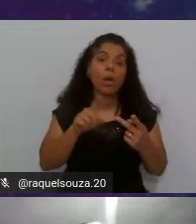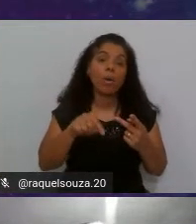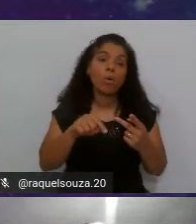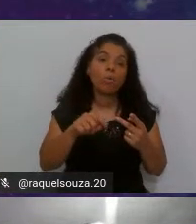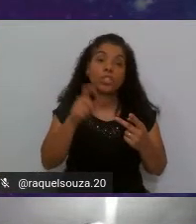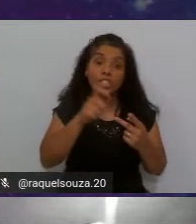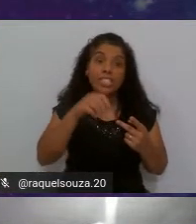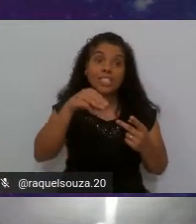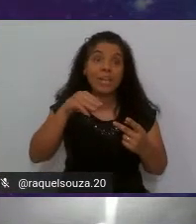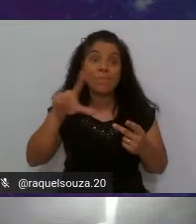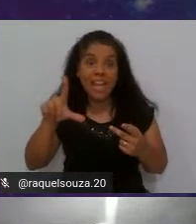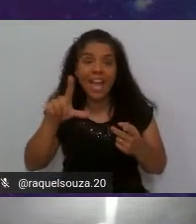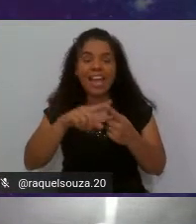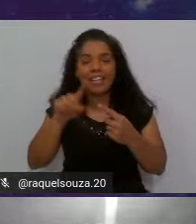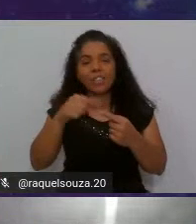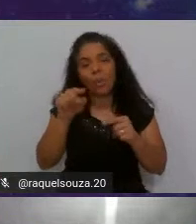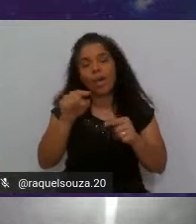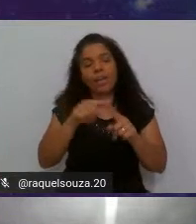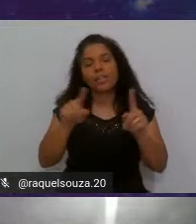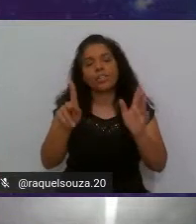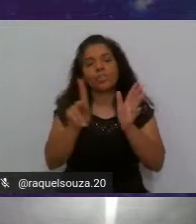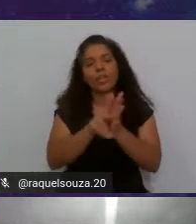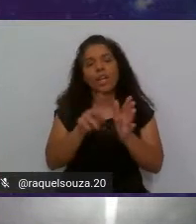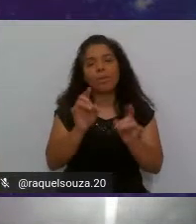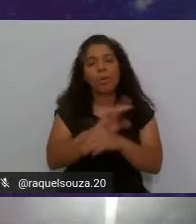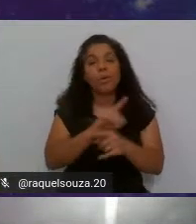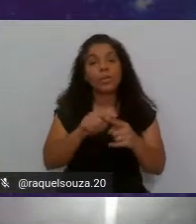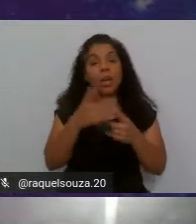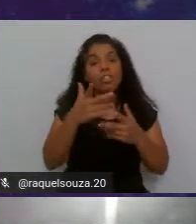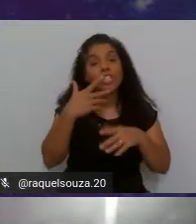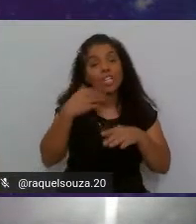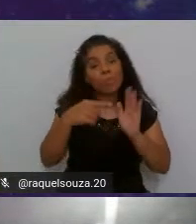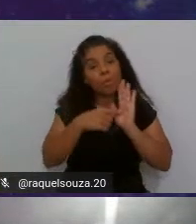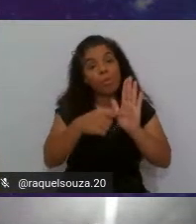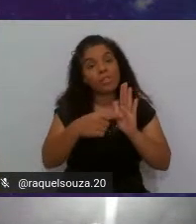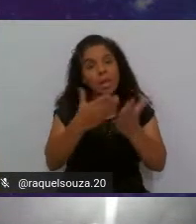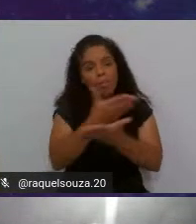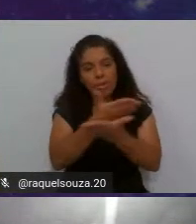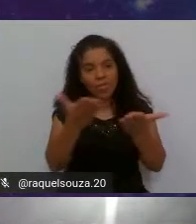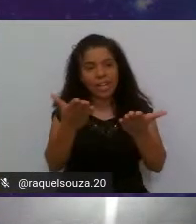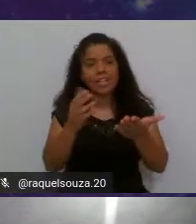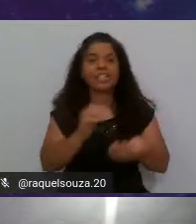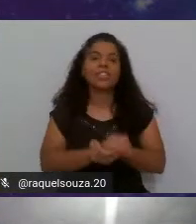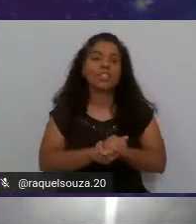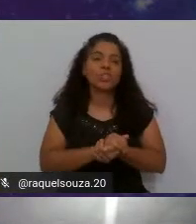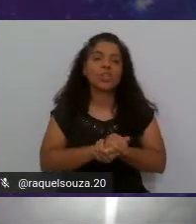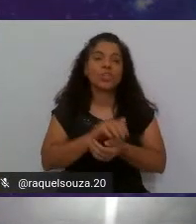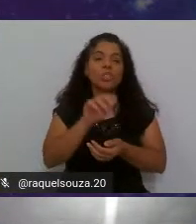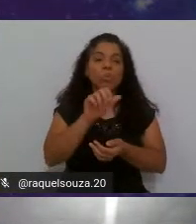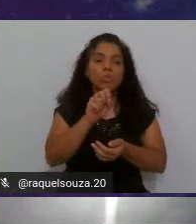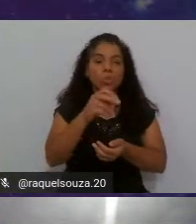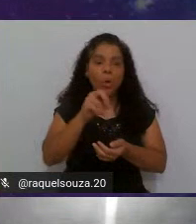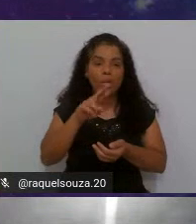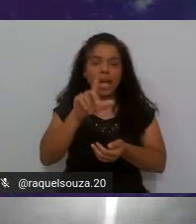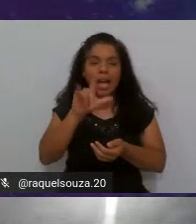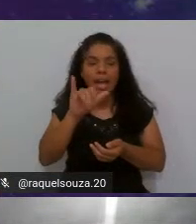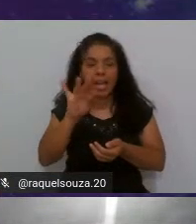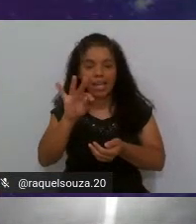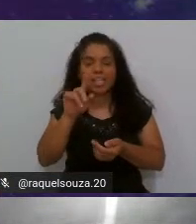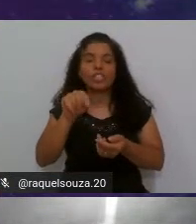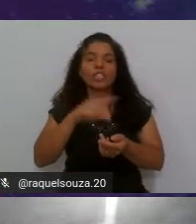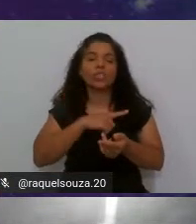é isso o o que eu tinha para mostrar para vocês sobre o SornarLint o trabalho dele na